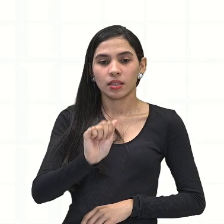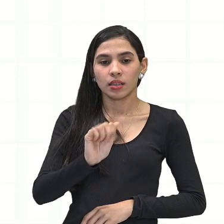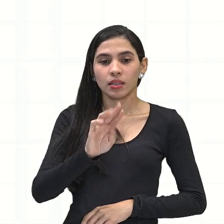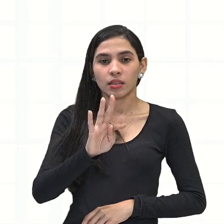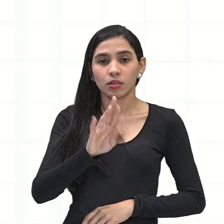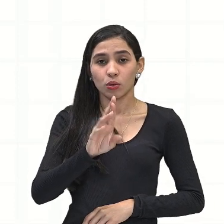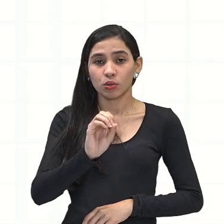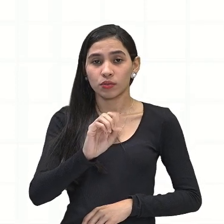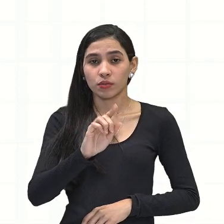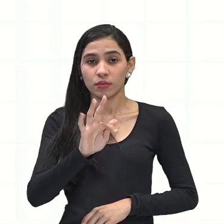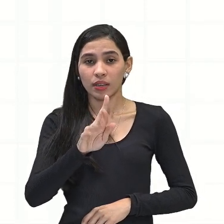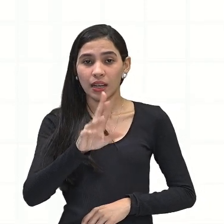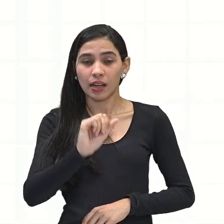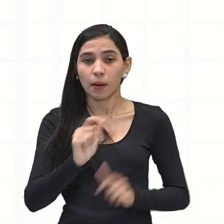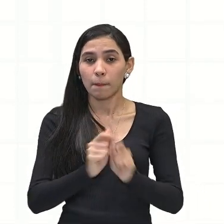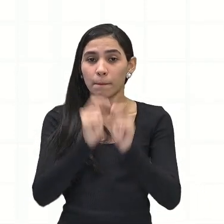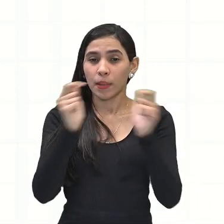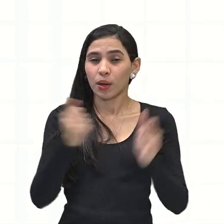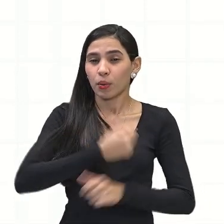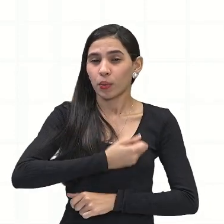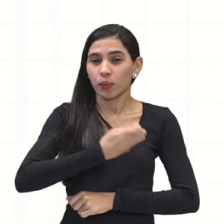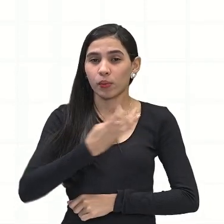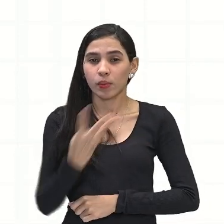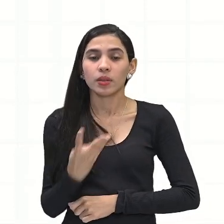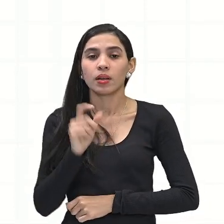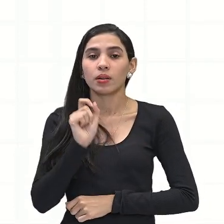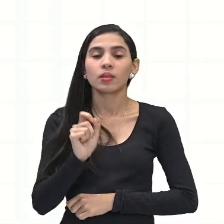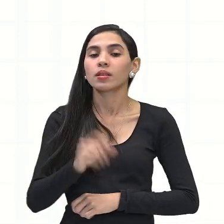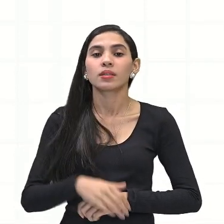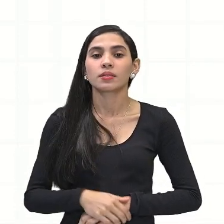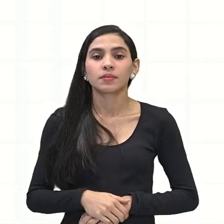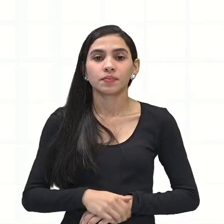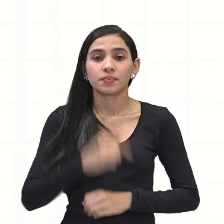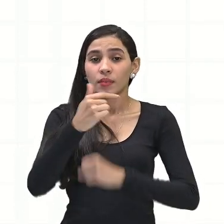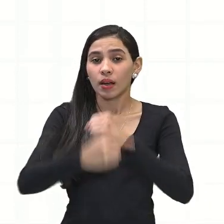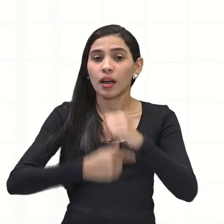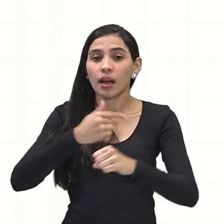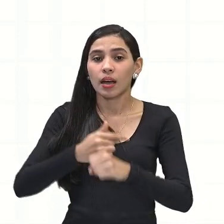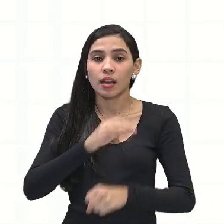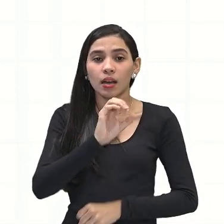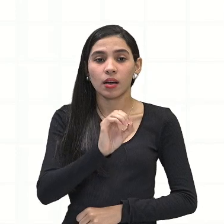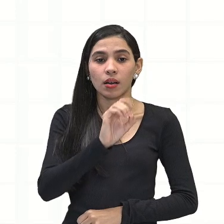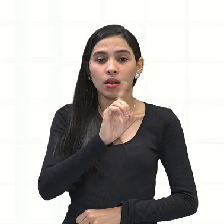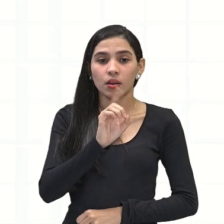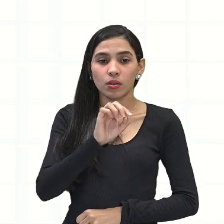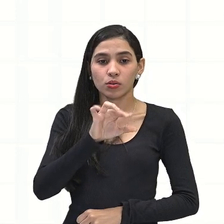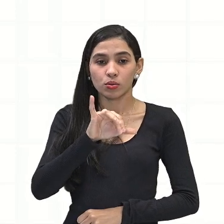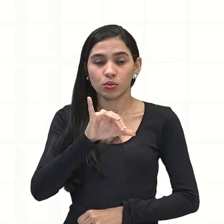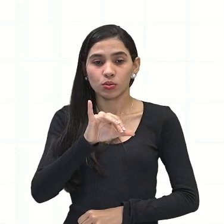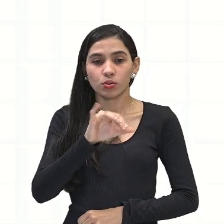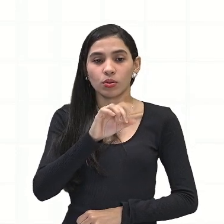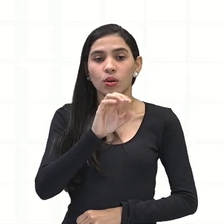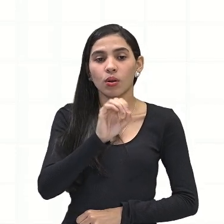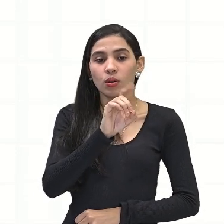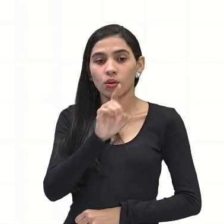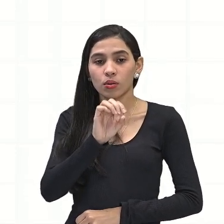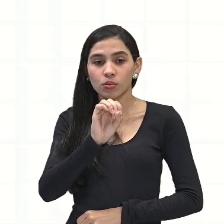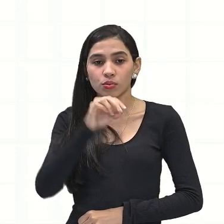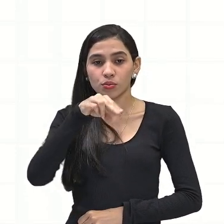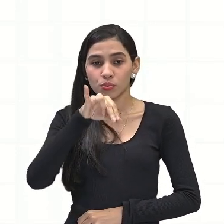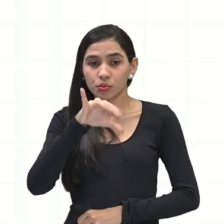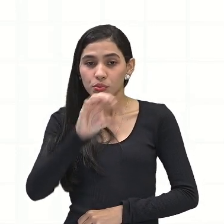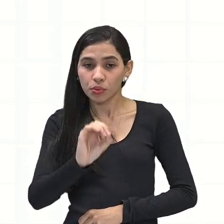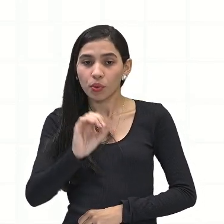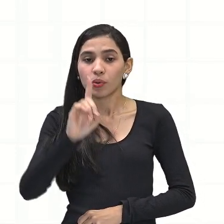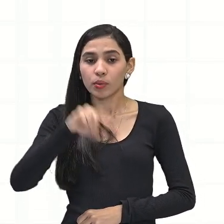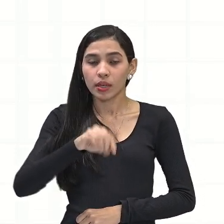quantidade, né, desses átomos de ozônio que compõem, no